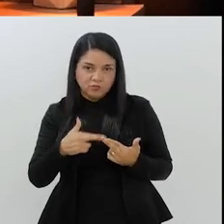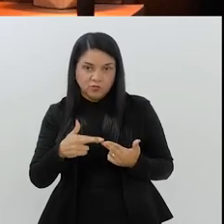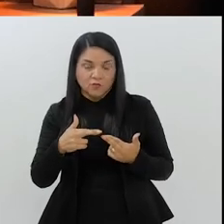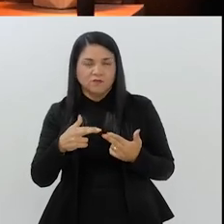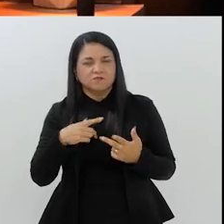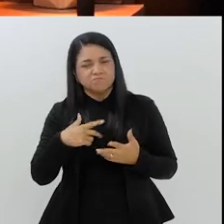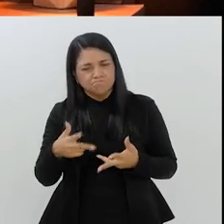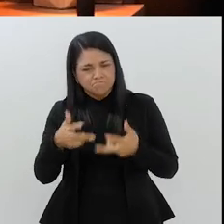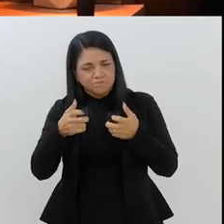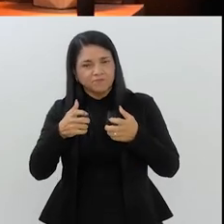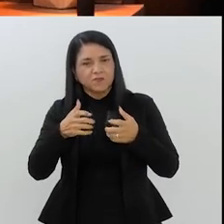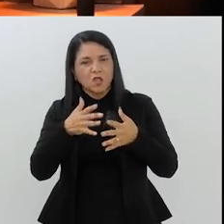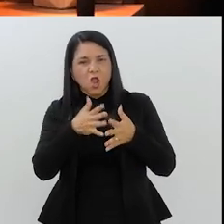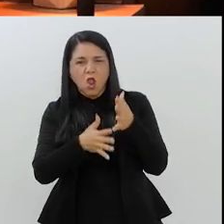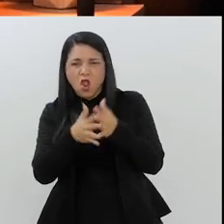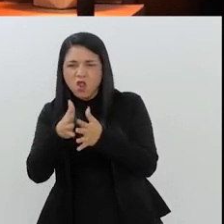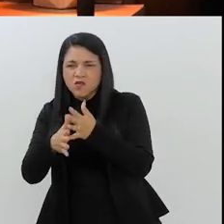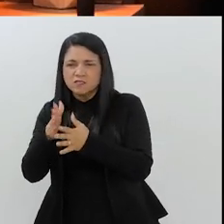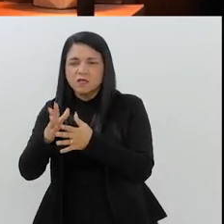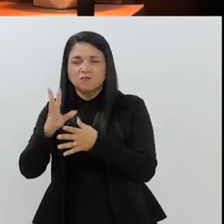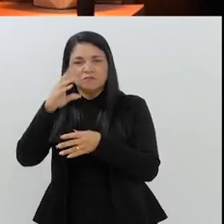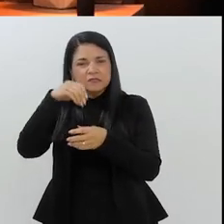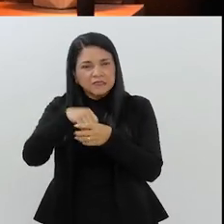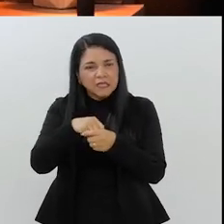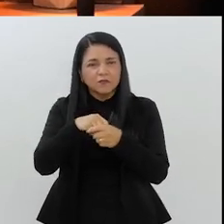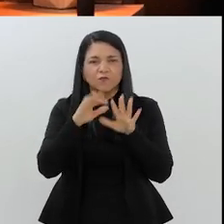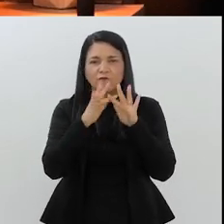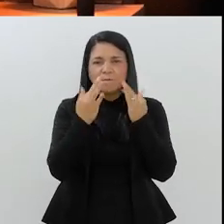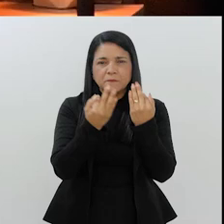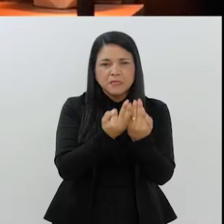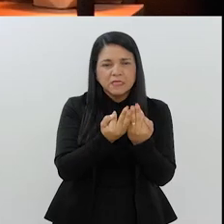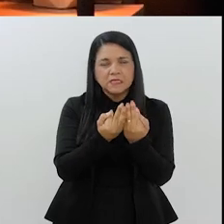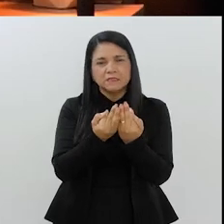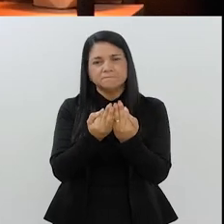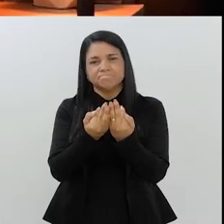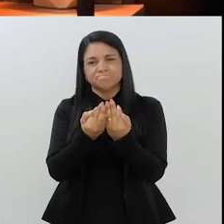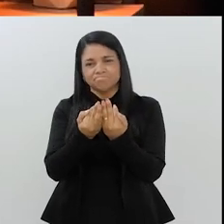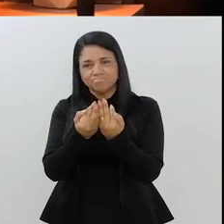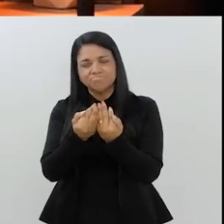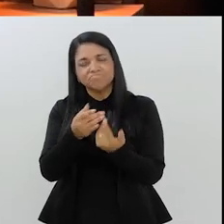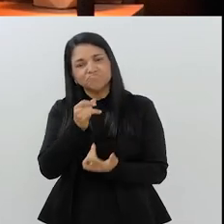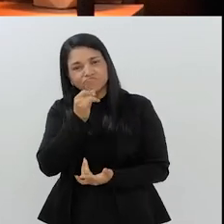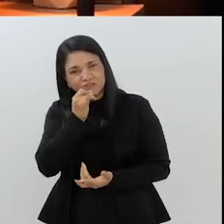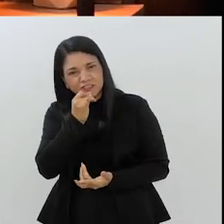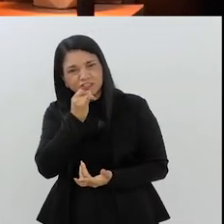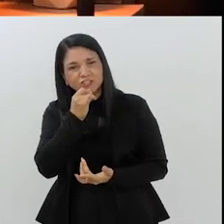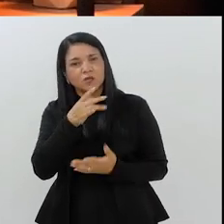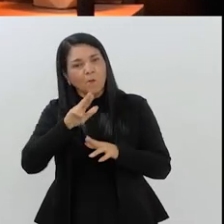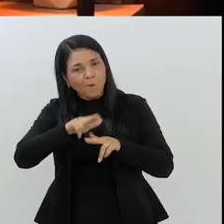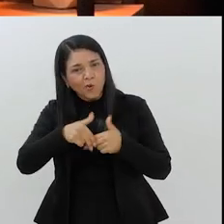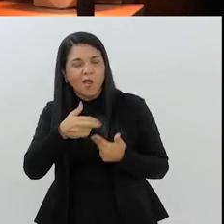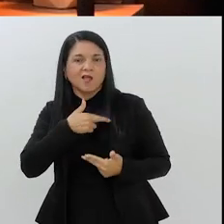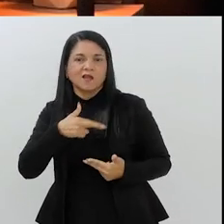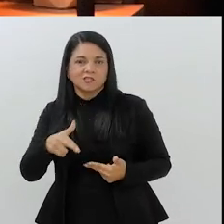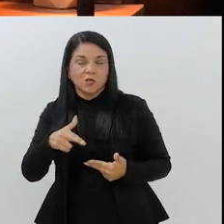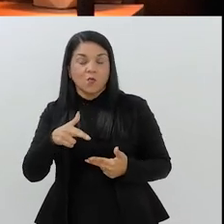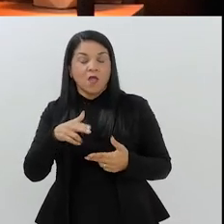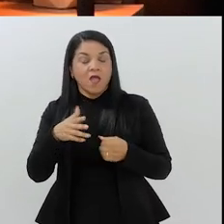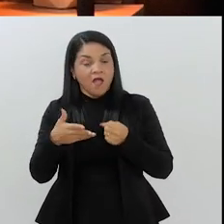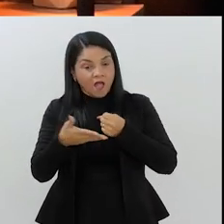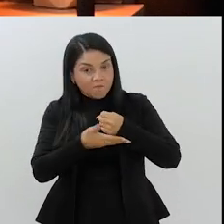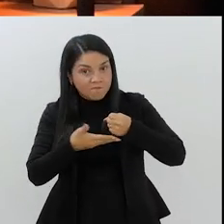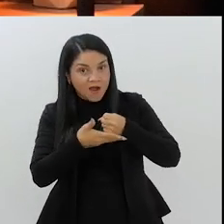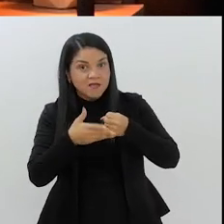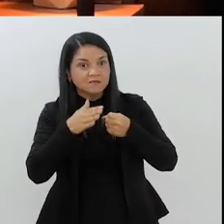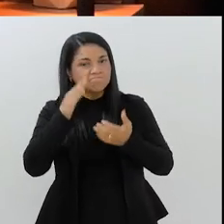de conflitos por conta de religião entre famílias, intrafamiliar. E é muito triste, porque a